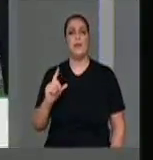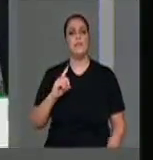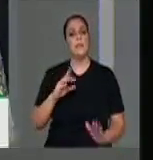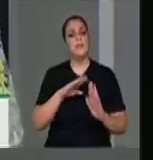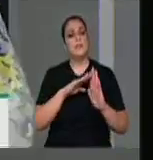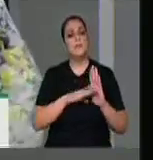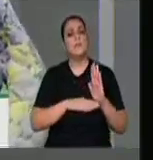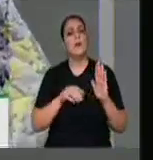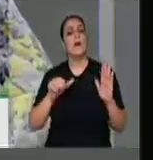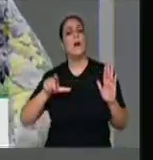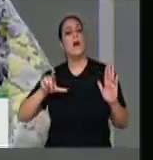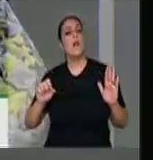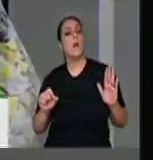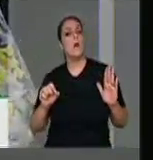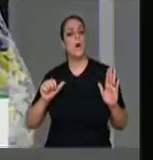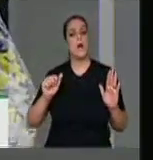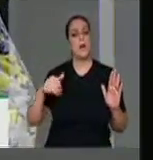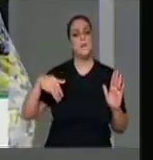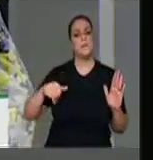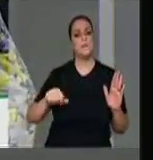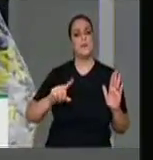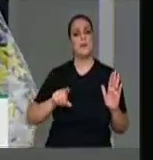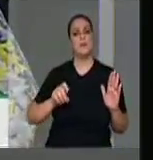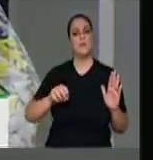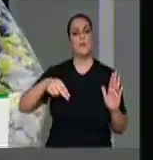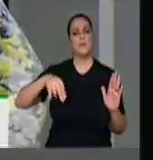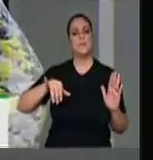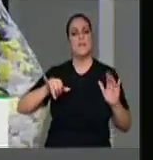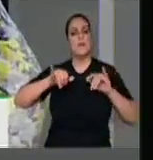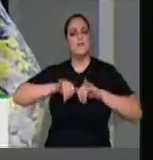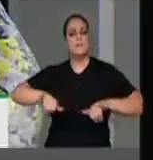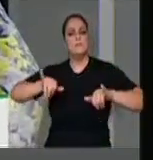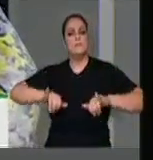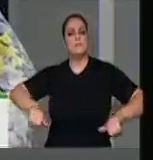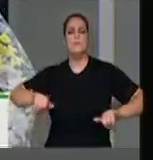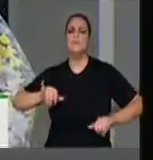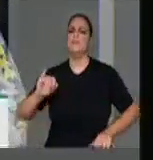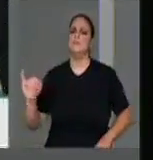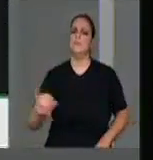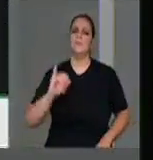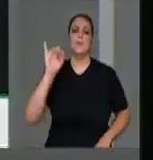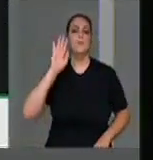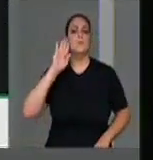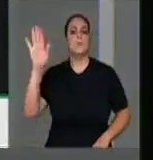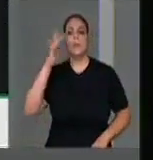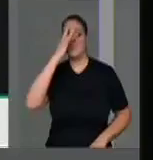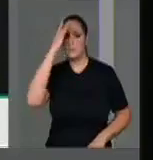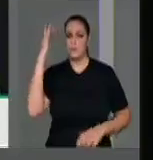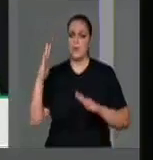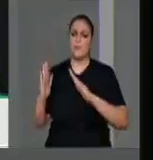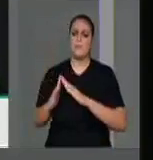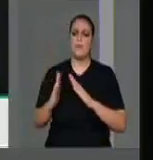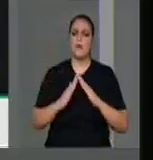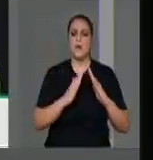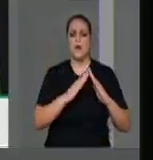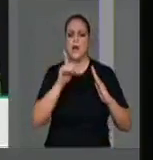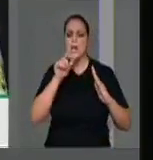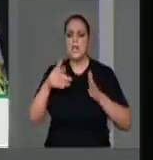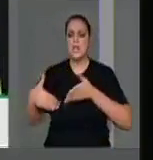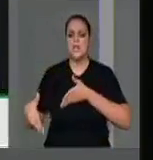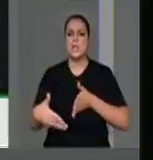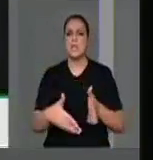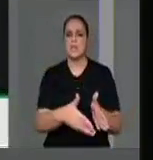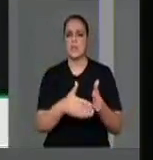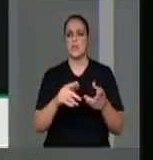programa Alô, Alô, Amazônia. É um forte agregador das comunidades ribeirinhas do interior do Amapá,